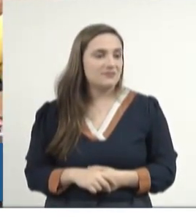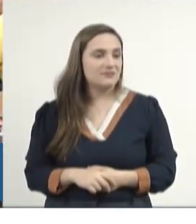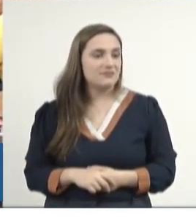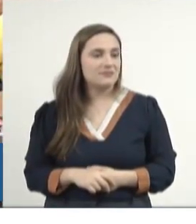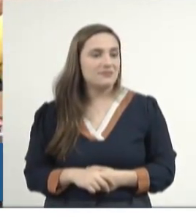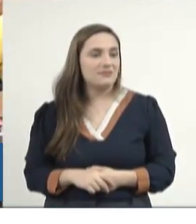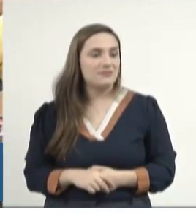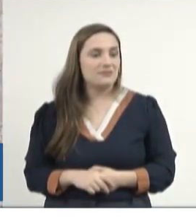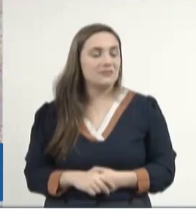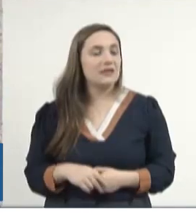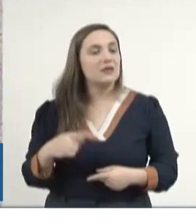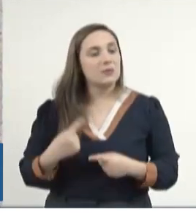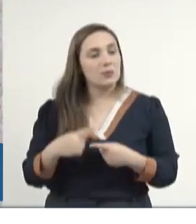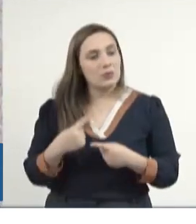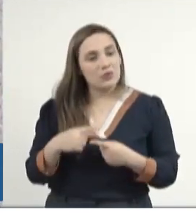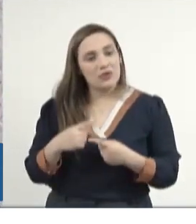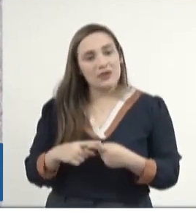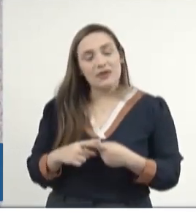questão do reconhecimento.